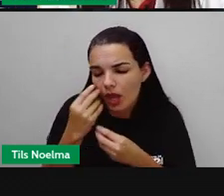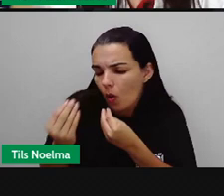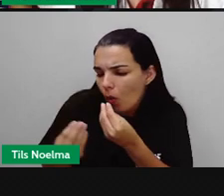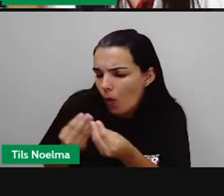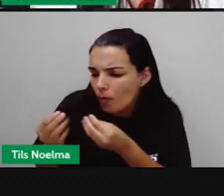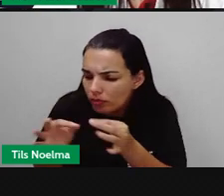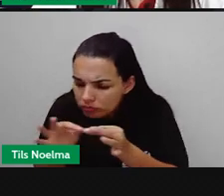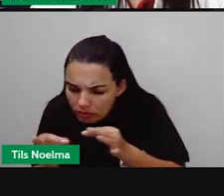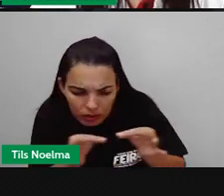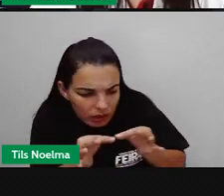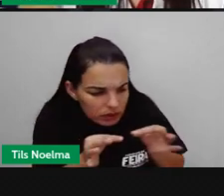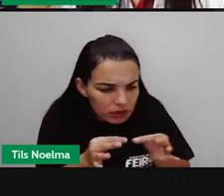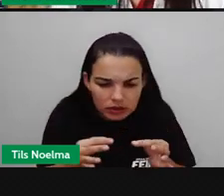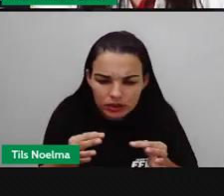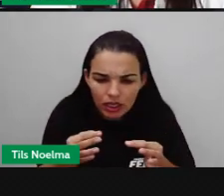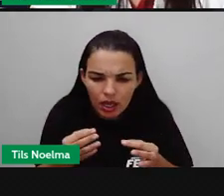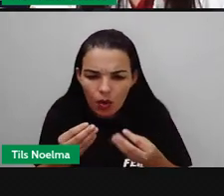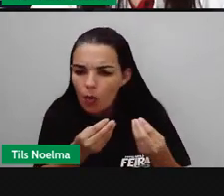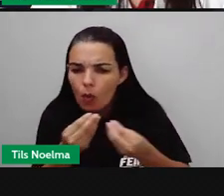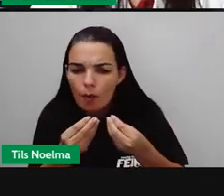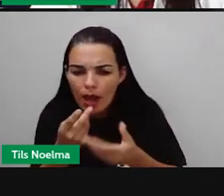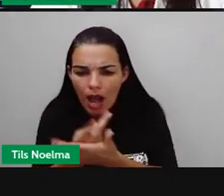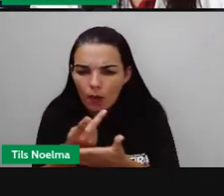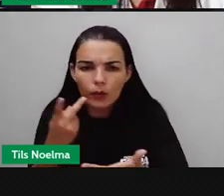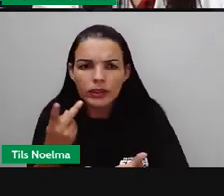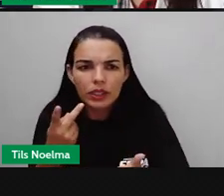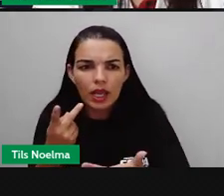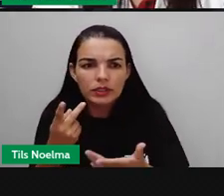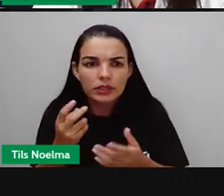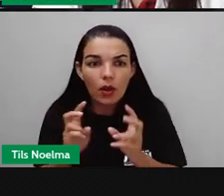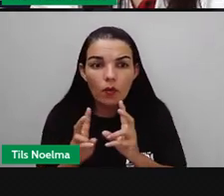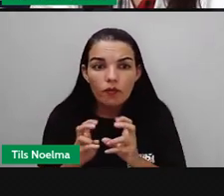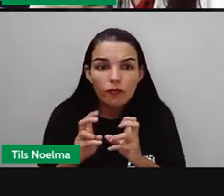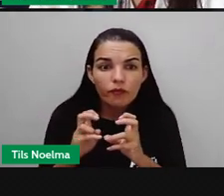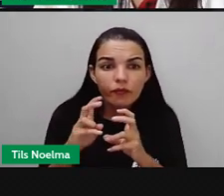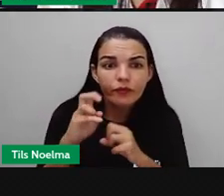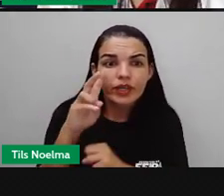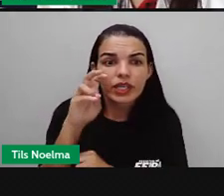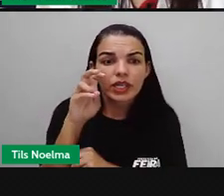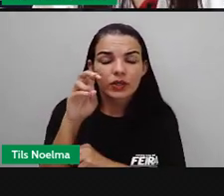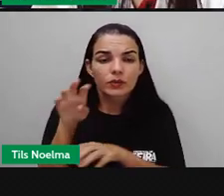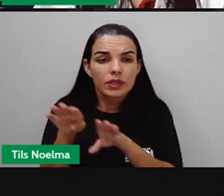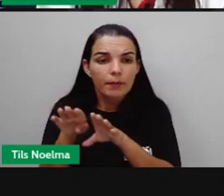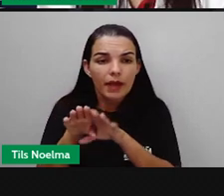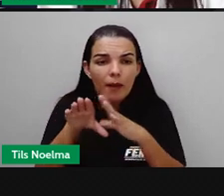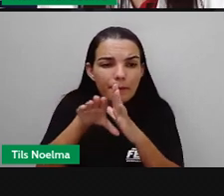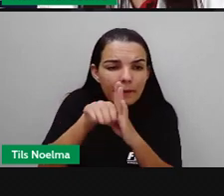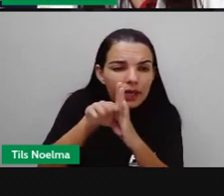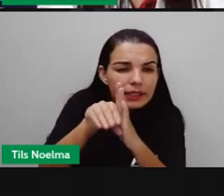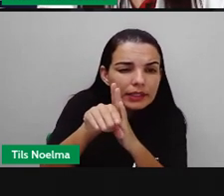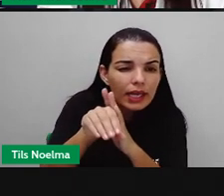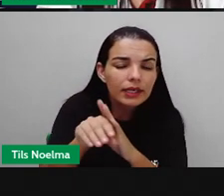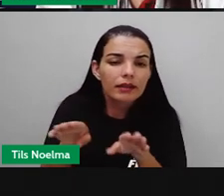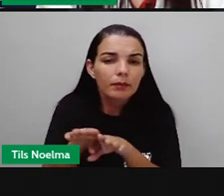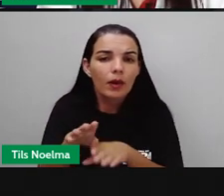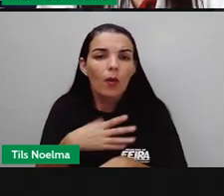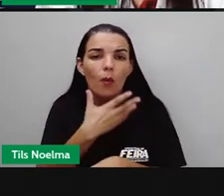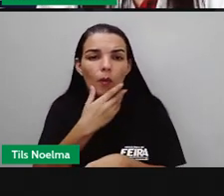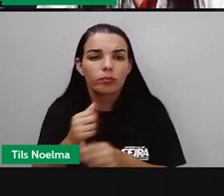fisiologia, a reprodução e as interações desses seres vivos com os demais seres vivos e com o próprio homem.